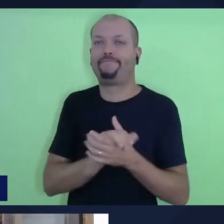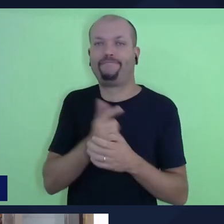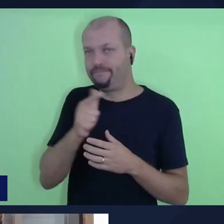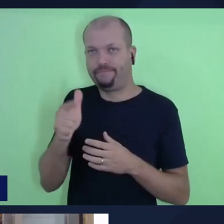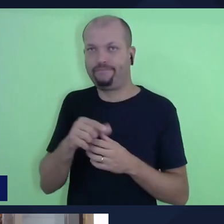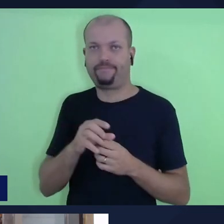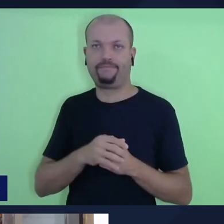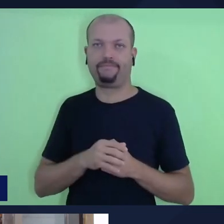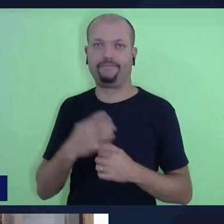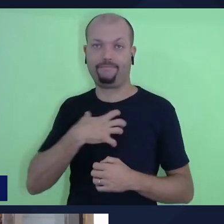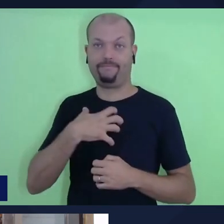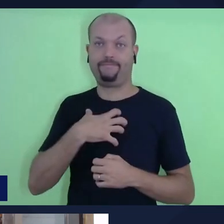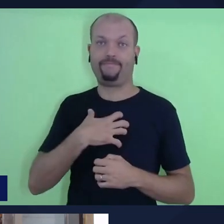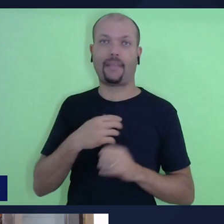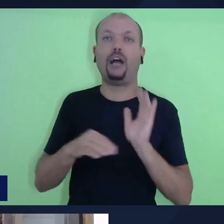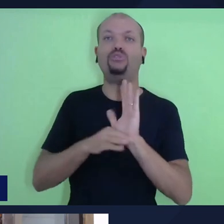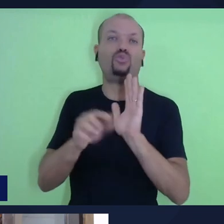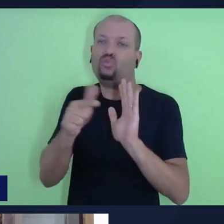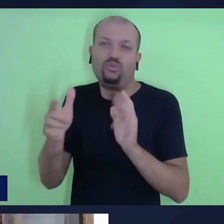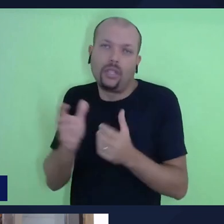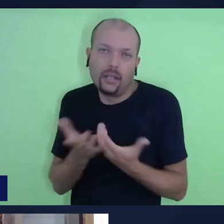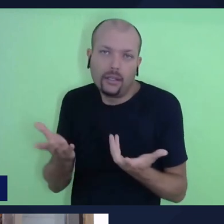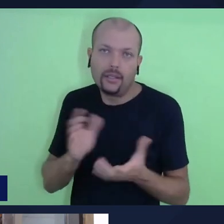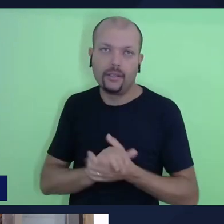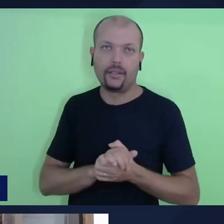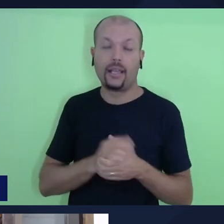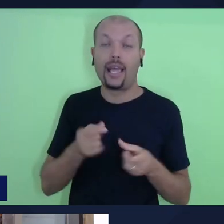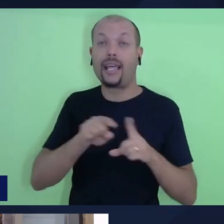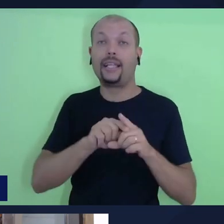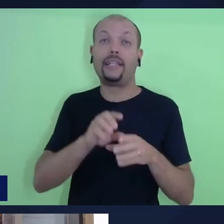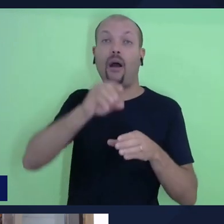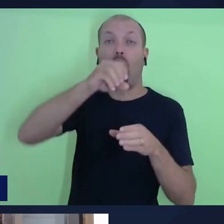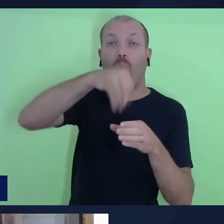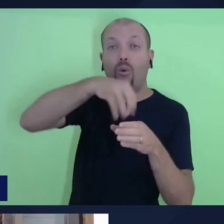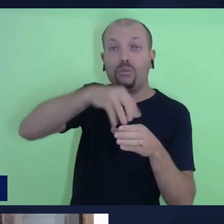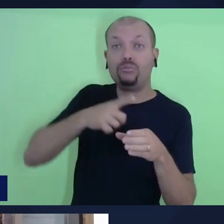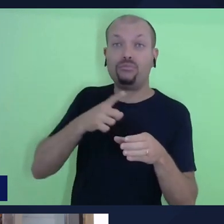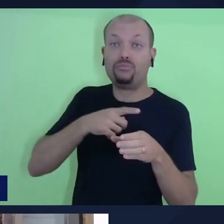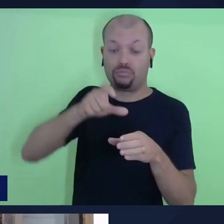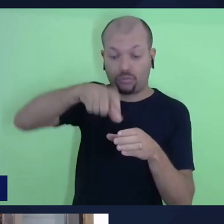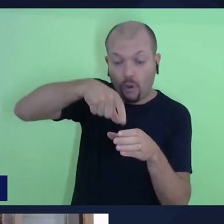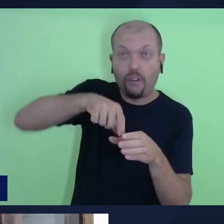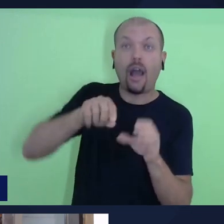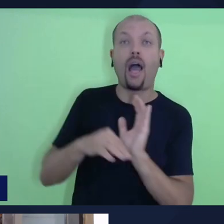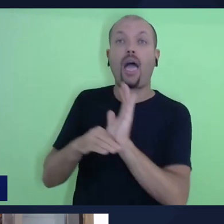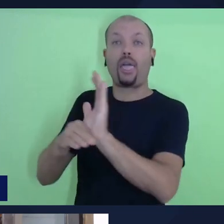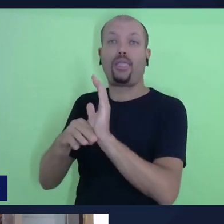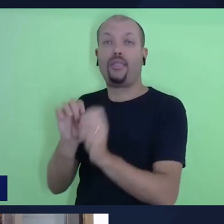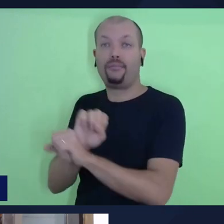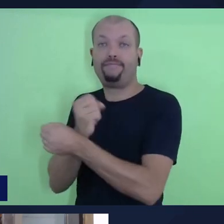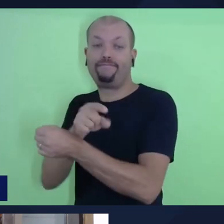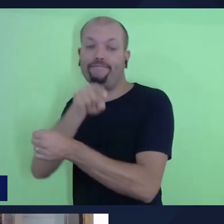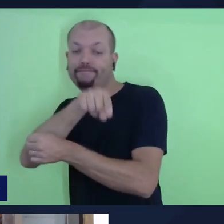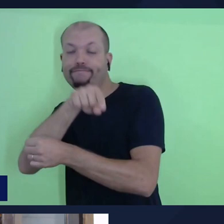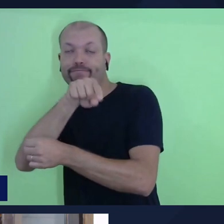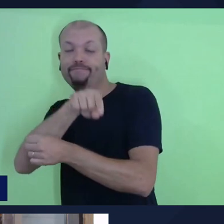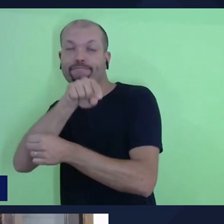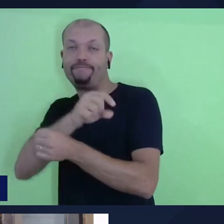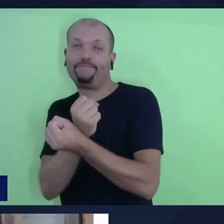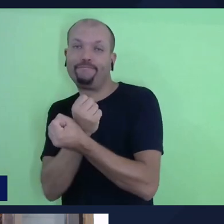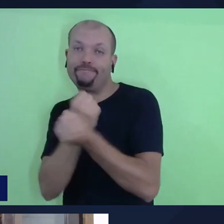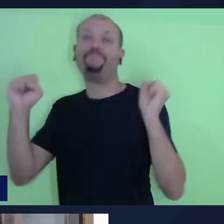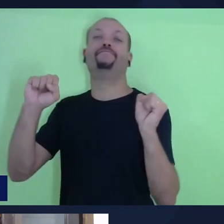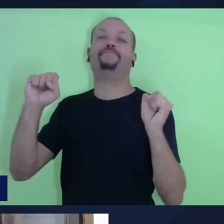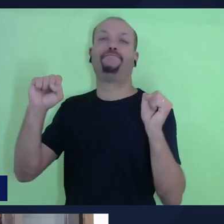ajuda, não vai ter outro tipo de confrontação com a situação de escravidão em que se encontram para a liberdade em Cristo.